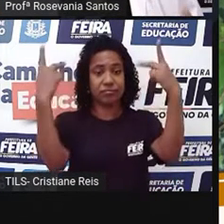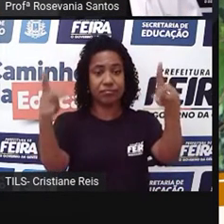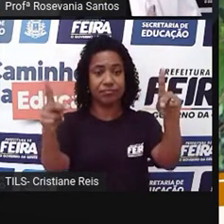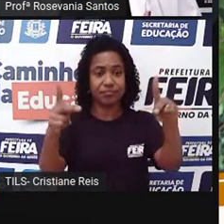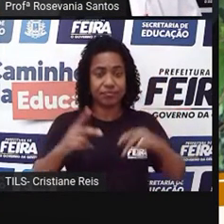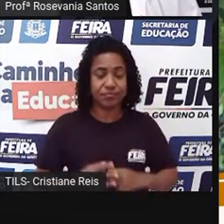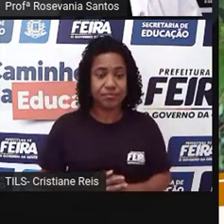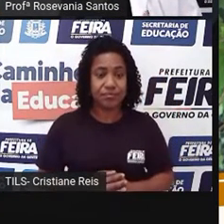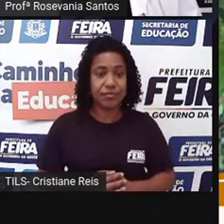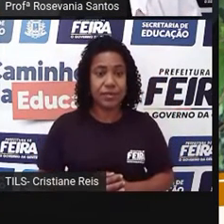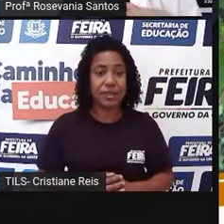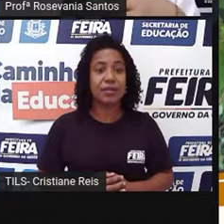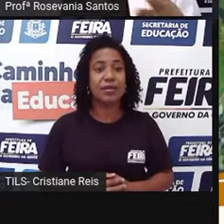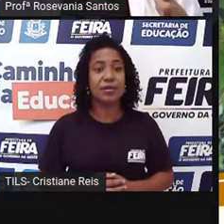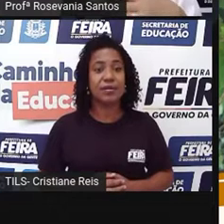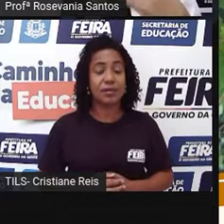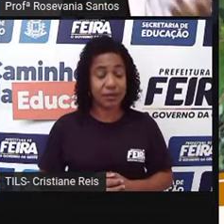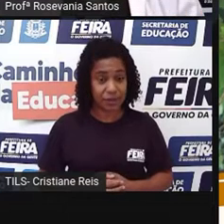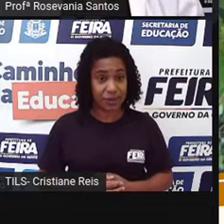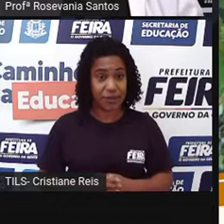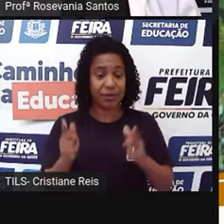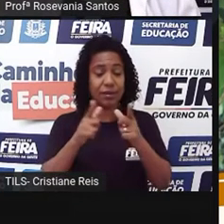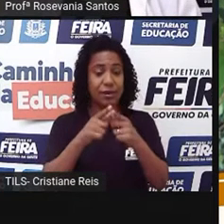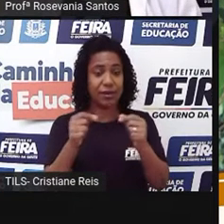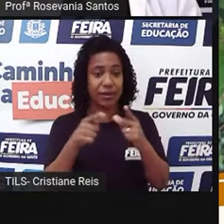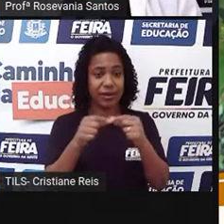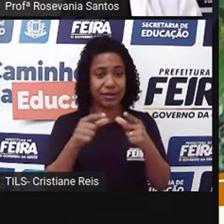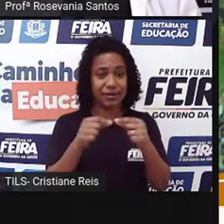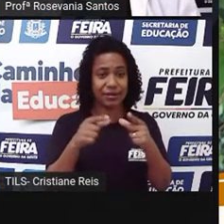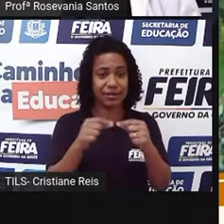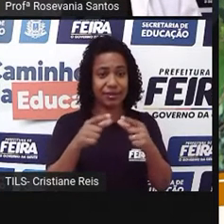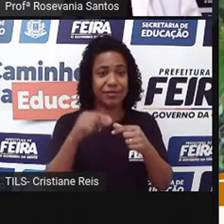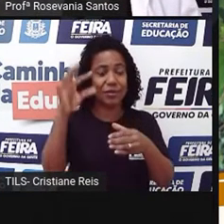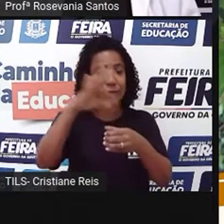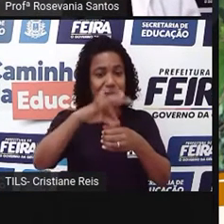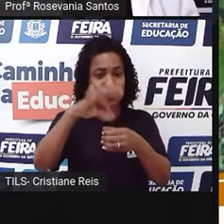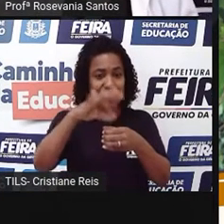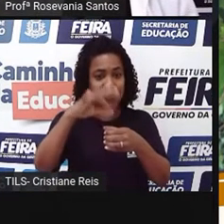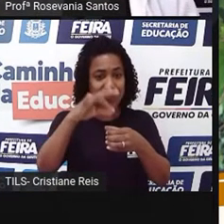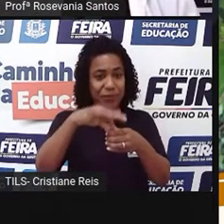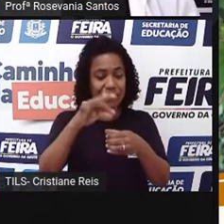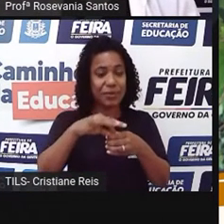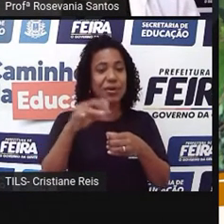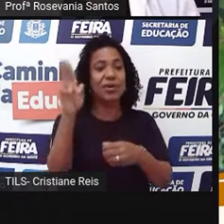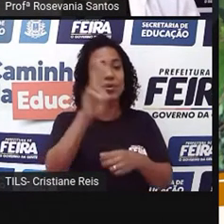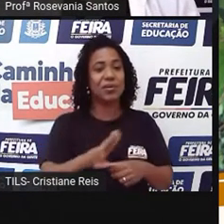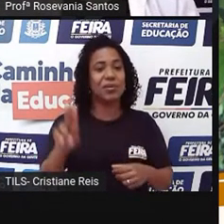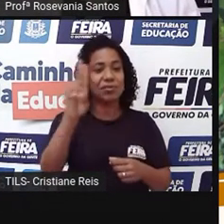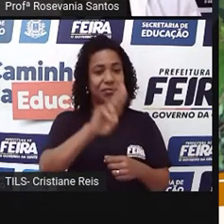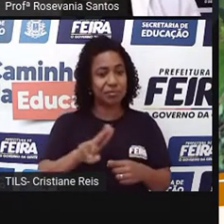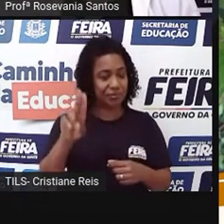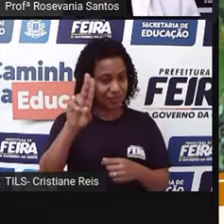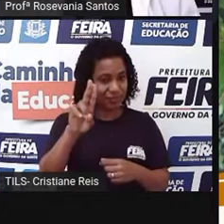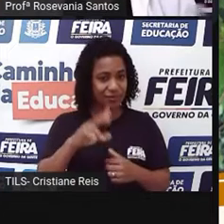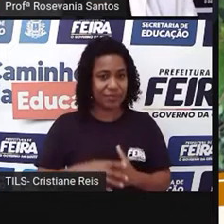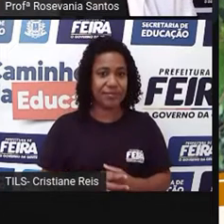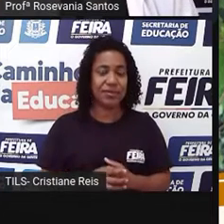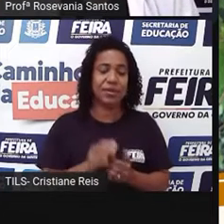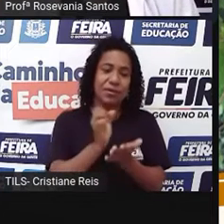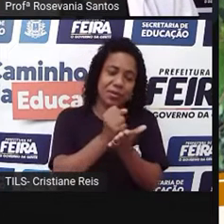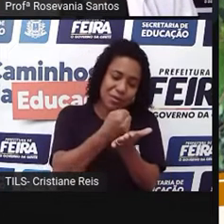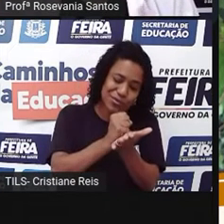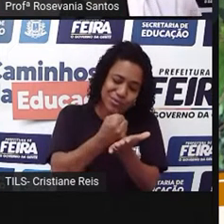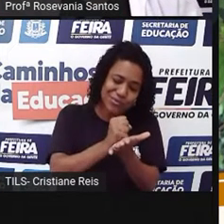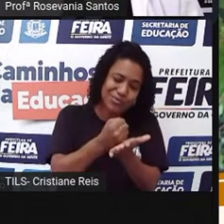Então essas ervas aí a gente já tá acostumada, né, a utilizar muito, ora como tempero,